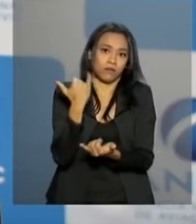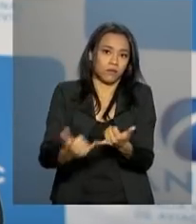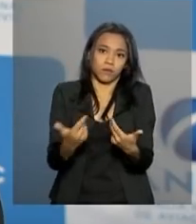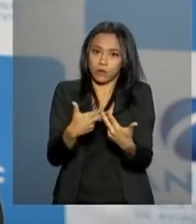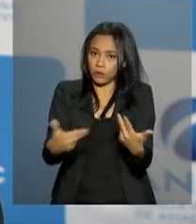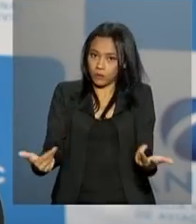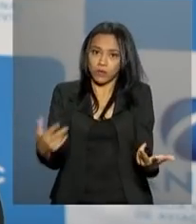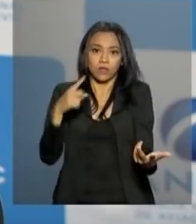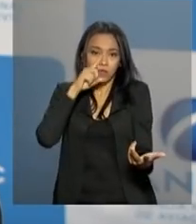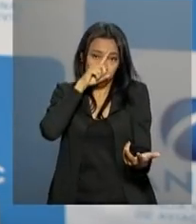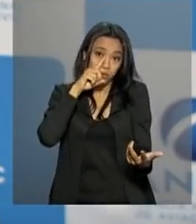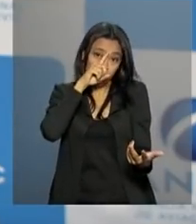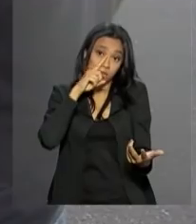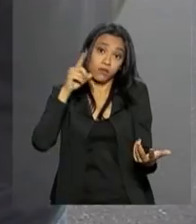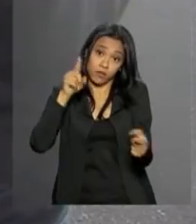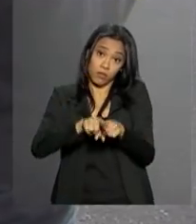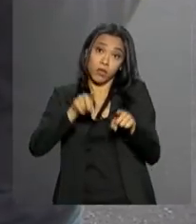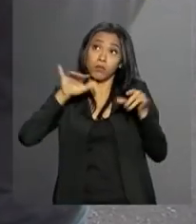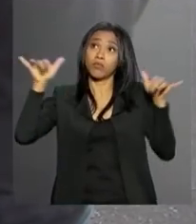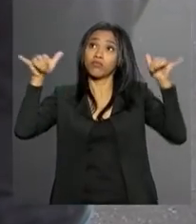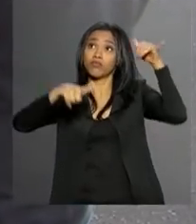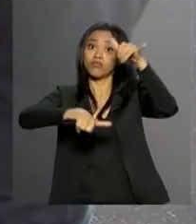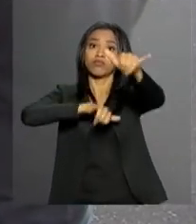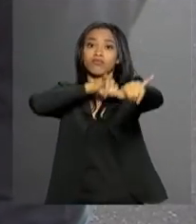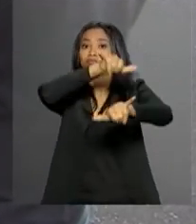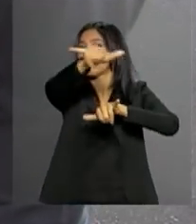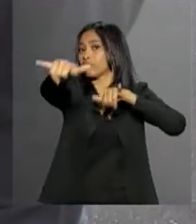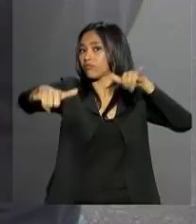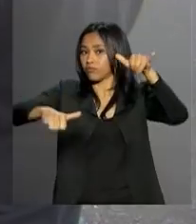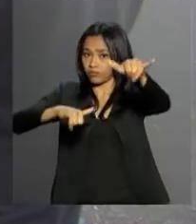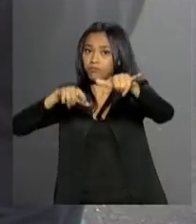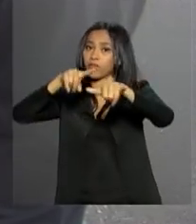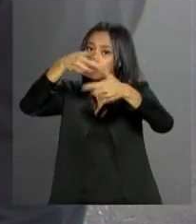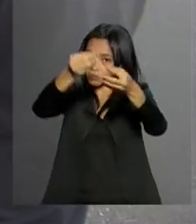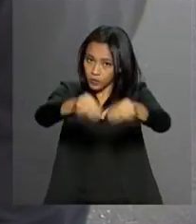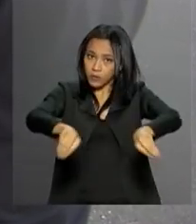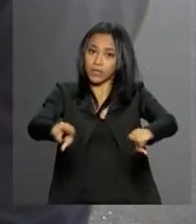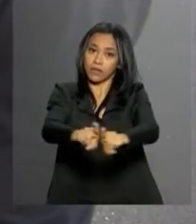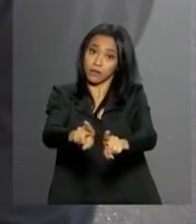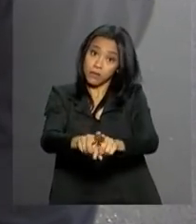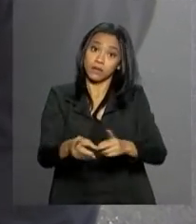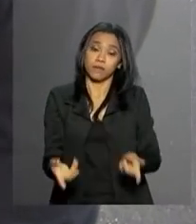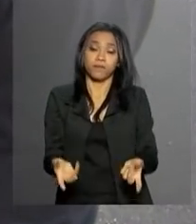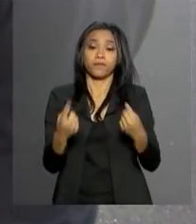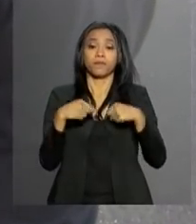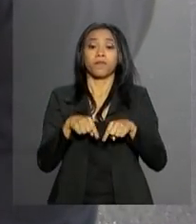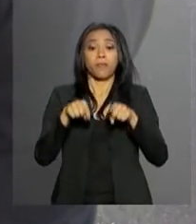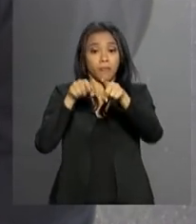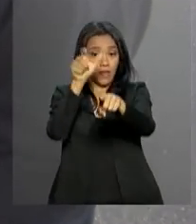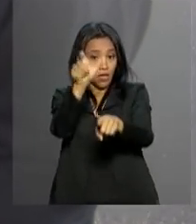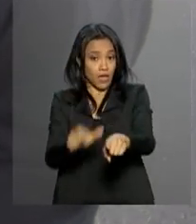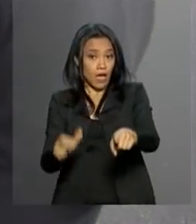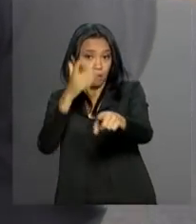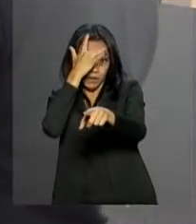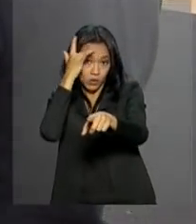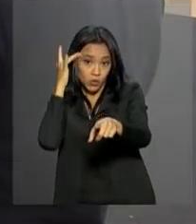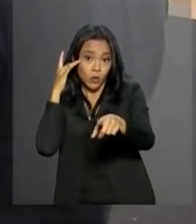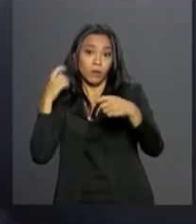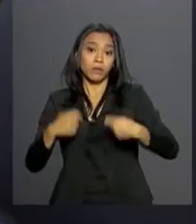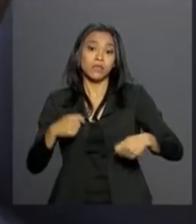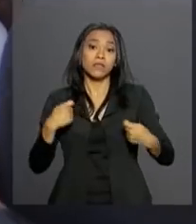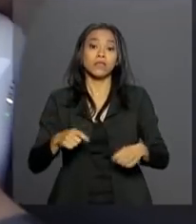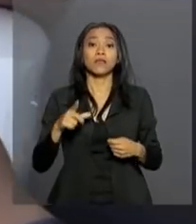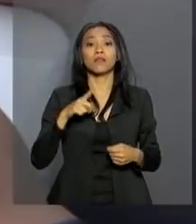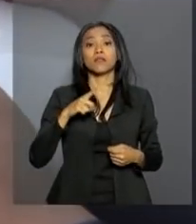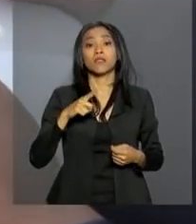podem gerar risco para o tráfego aéreo. Em caso de voos para fins profissionais, o operador também deve estar portando o manual do